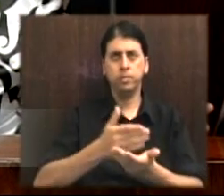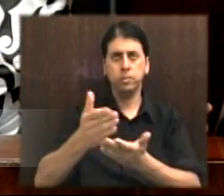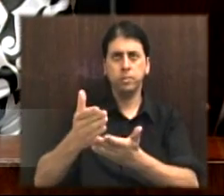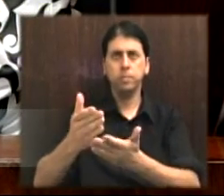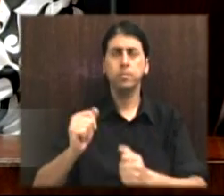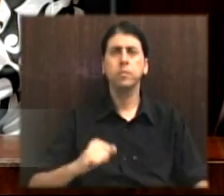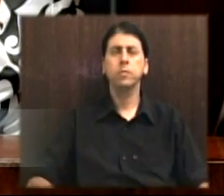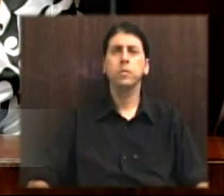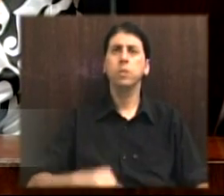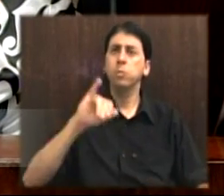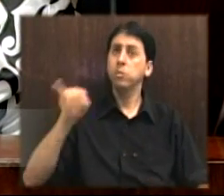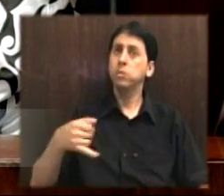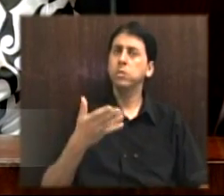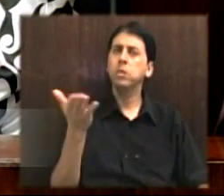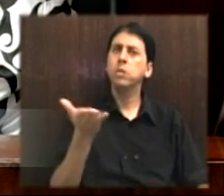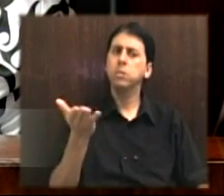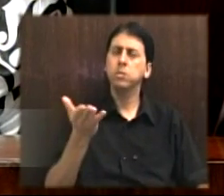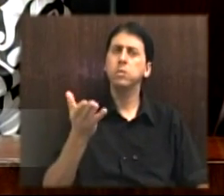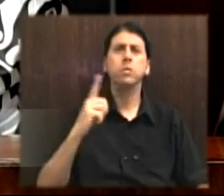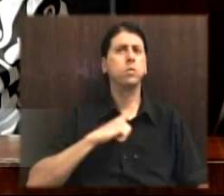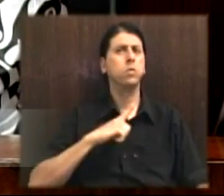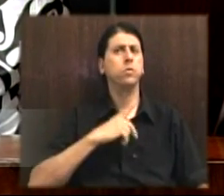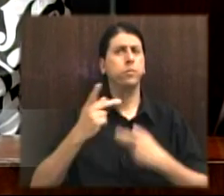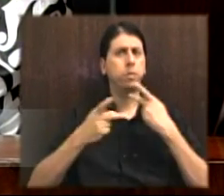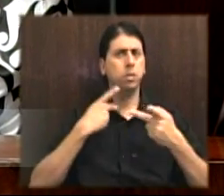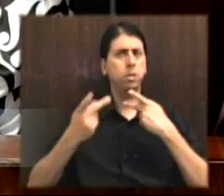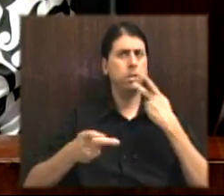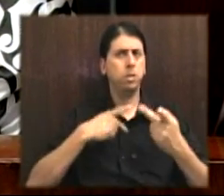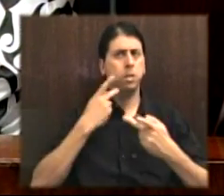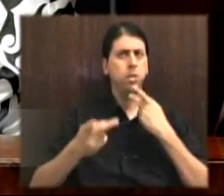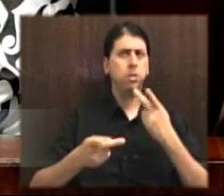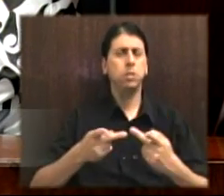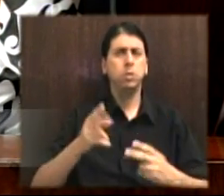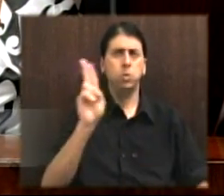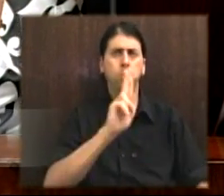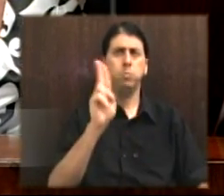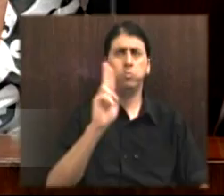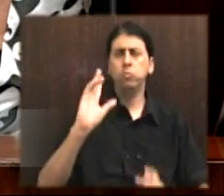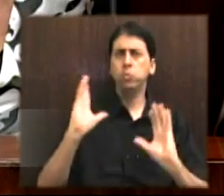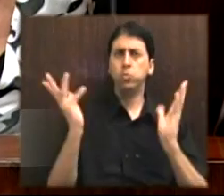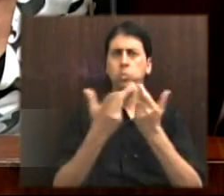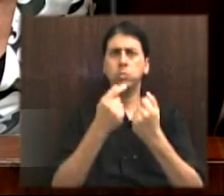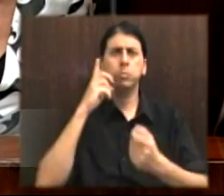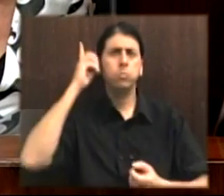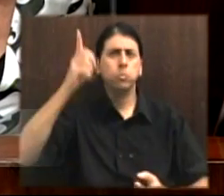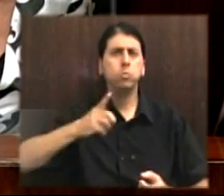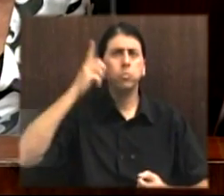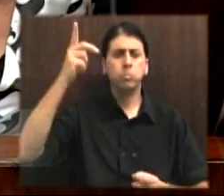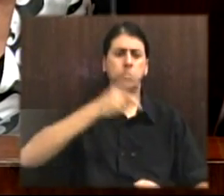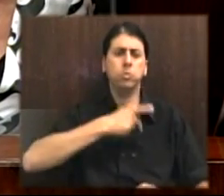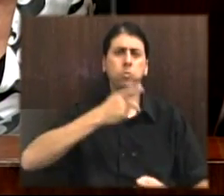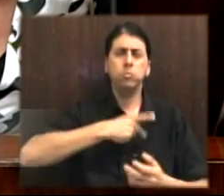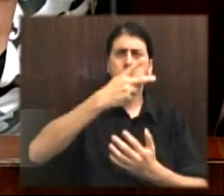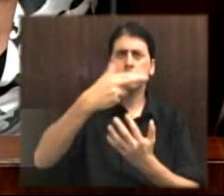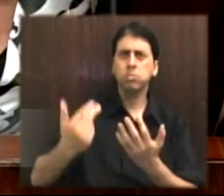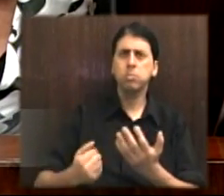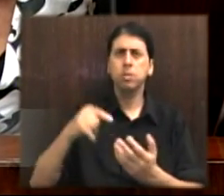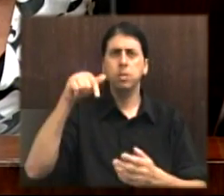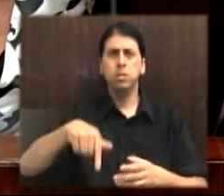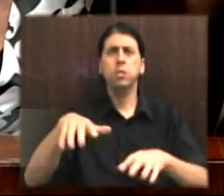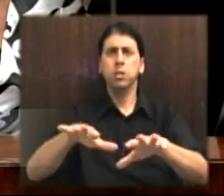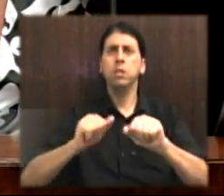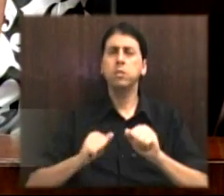Enquanto, para dizer que em nome de todos os deputados de todos os partidos, esta casa os